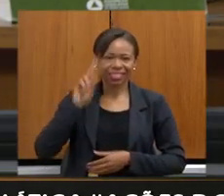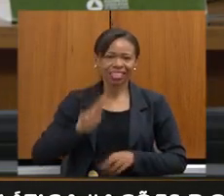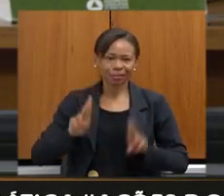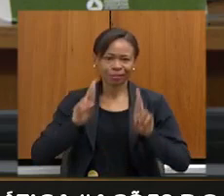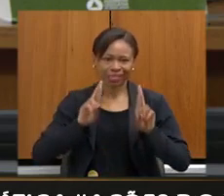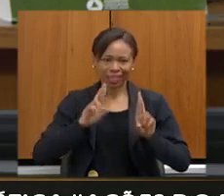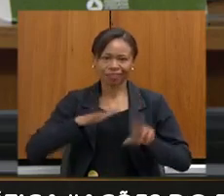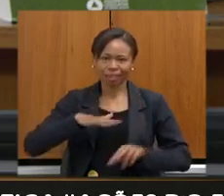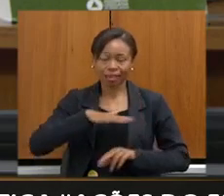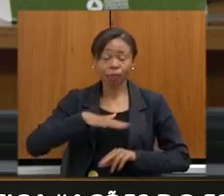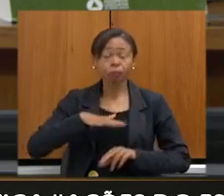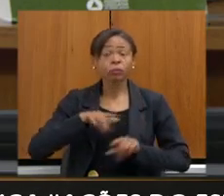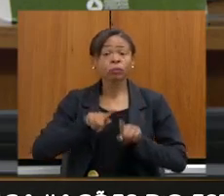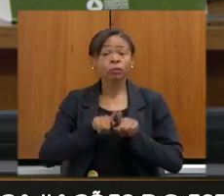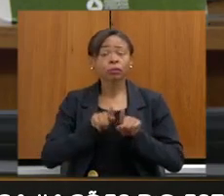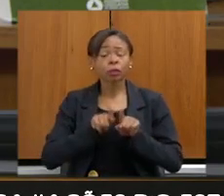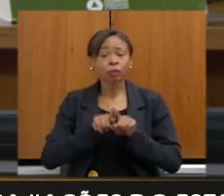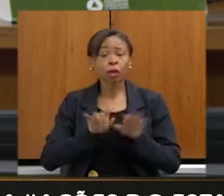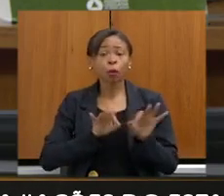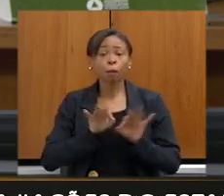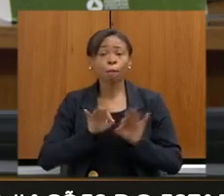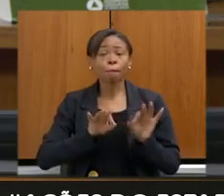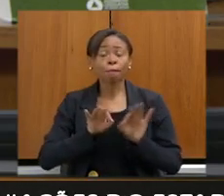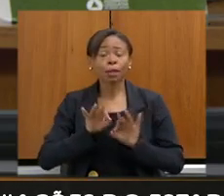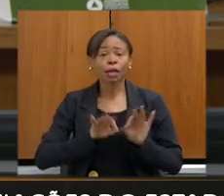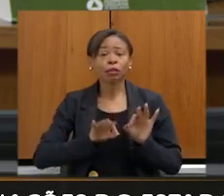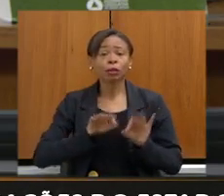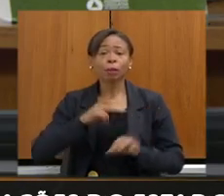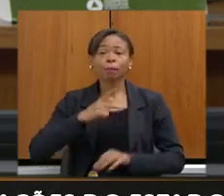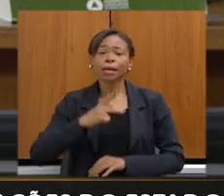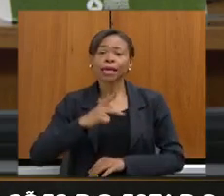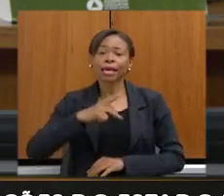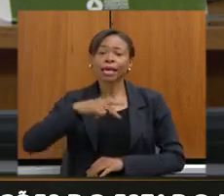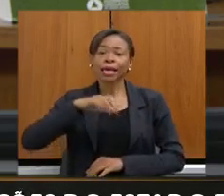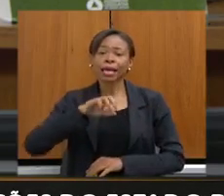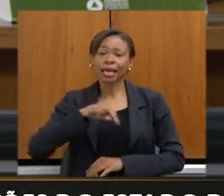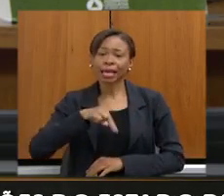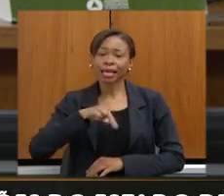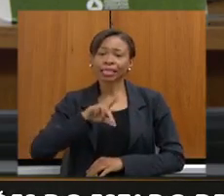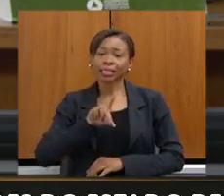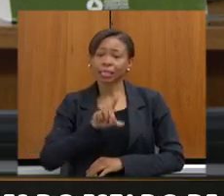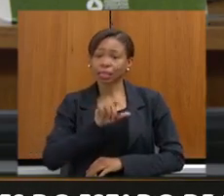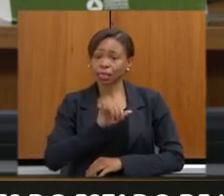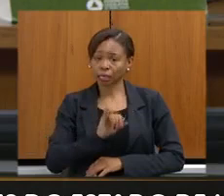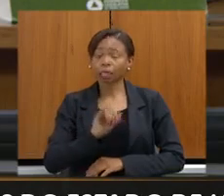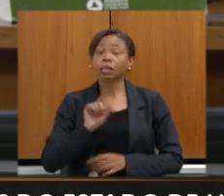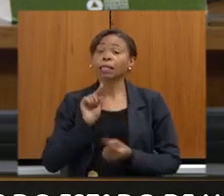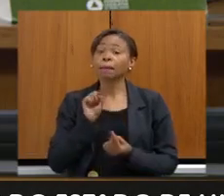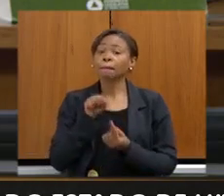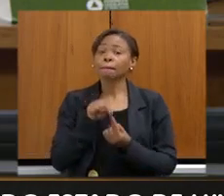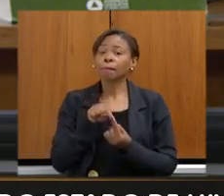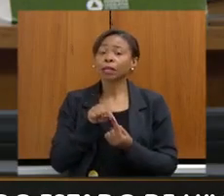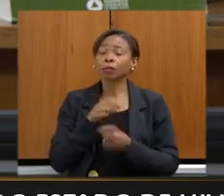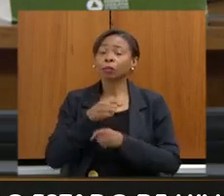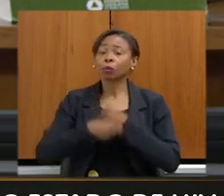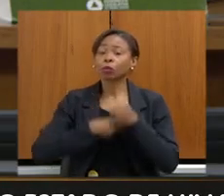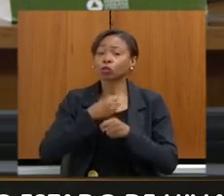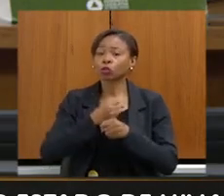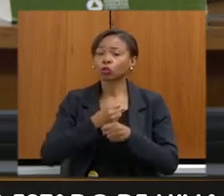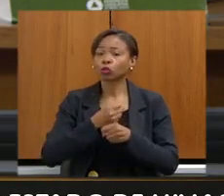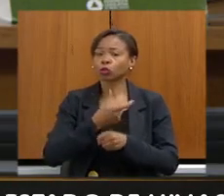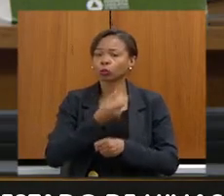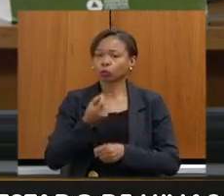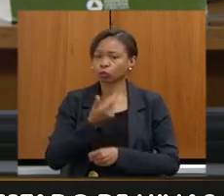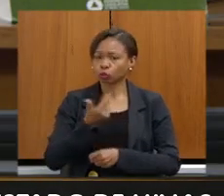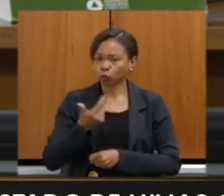E, além disso, no Plano Mineiro de Desenvolvimento Integrado, no PMDI, prevê uma meta intermediária para o ano de 2022 de 3%